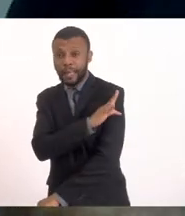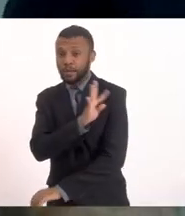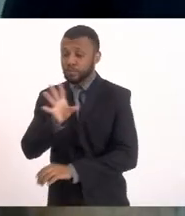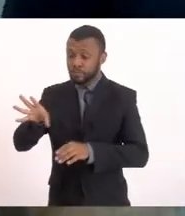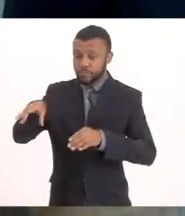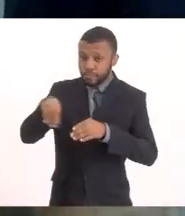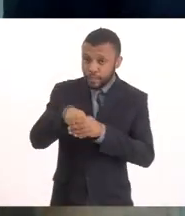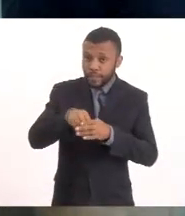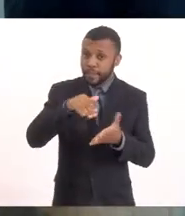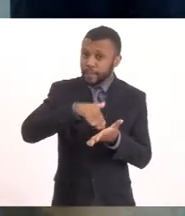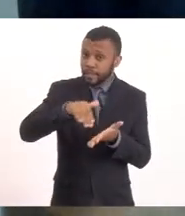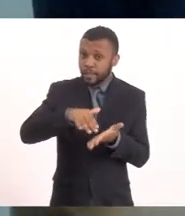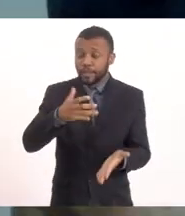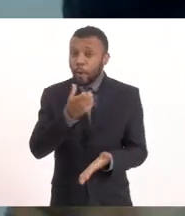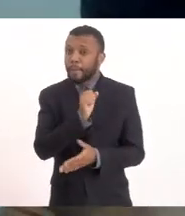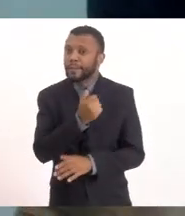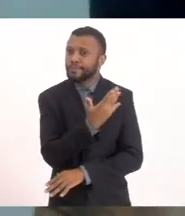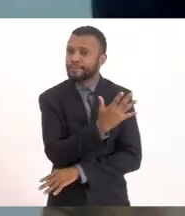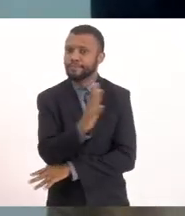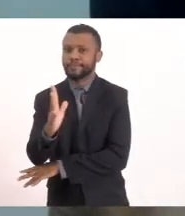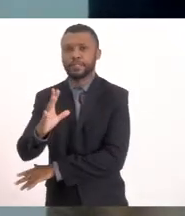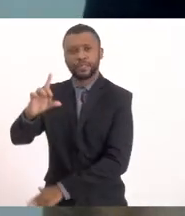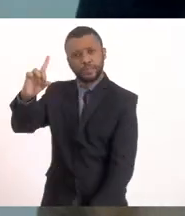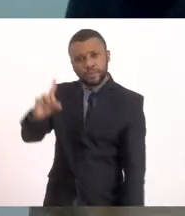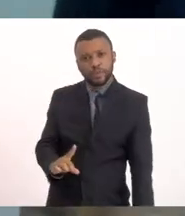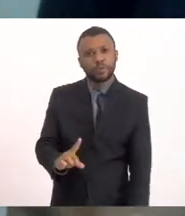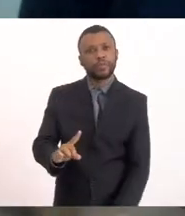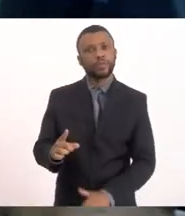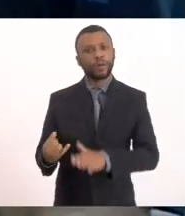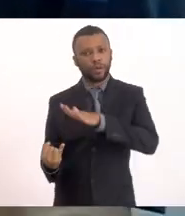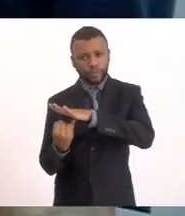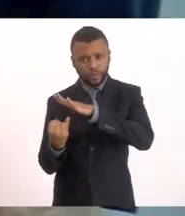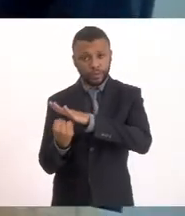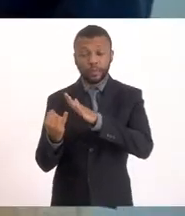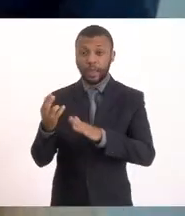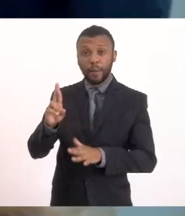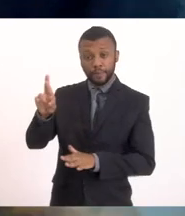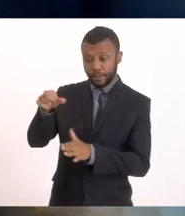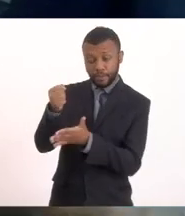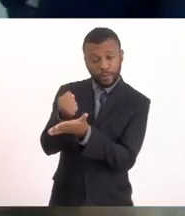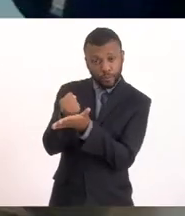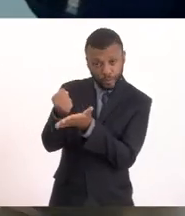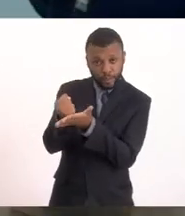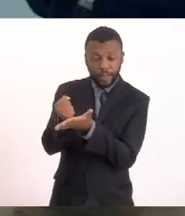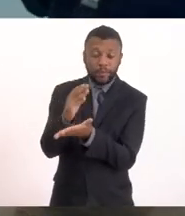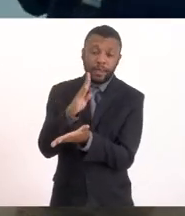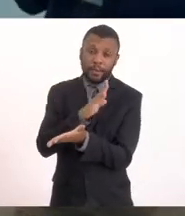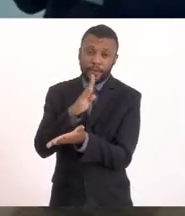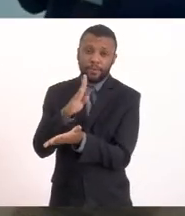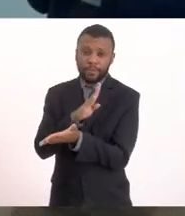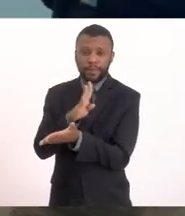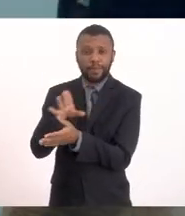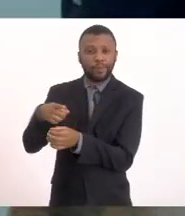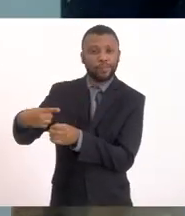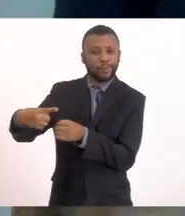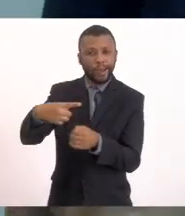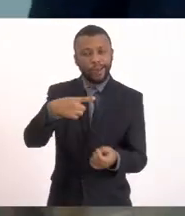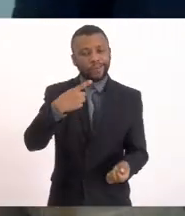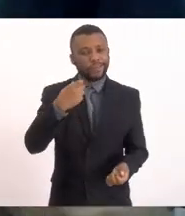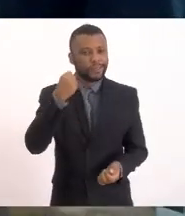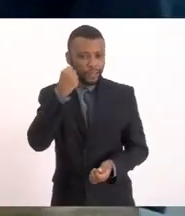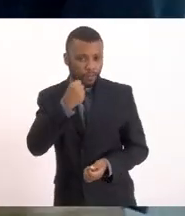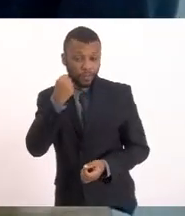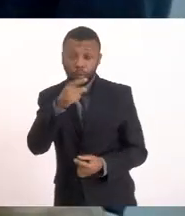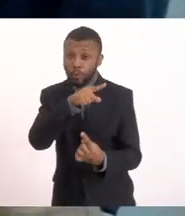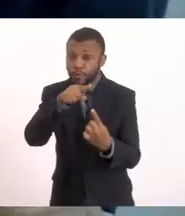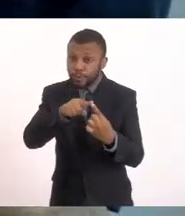Que a Diretoria hoje no INER é responsável por esse contrato emergencial de Saquarema O objetivo da gente hoje é tentar